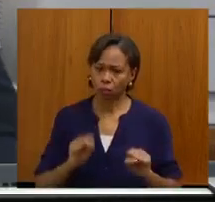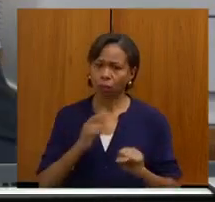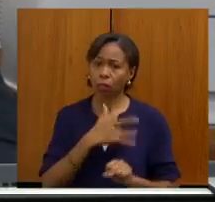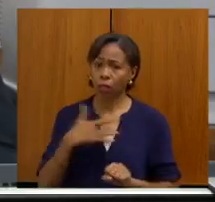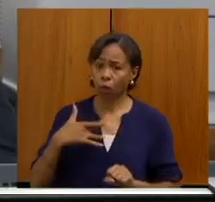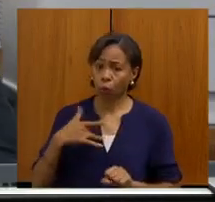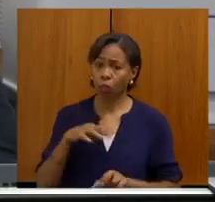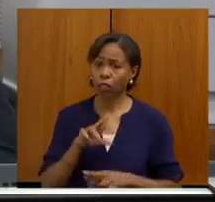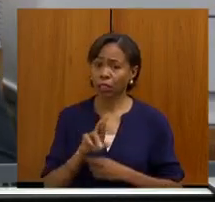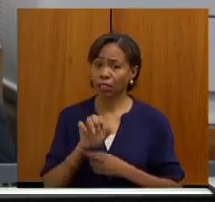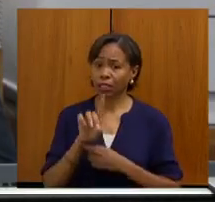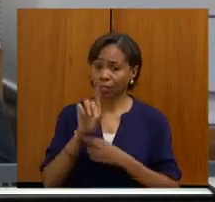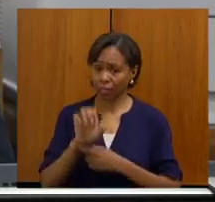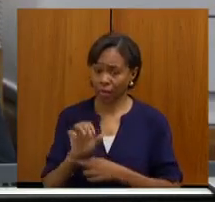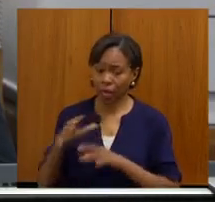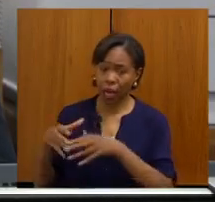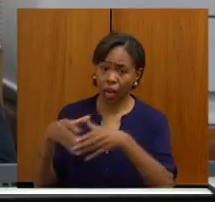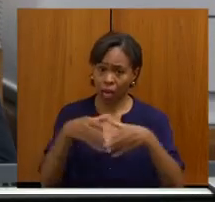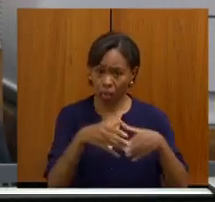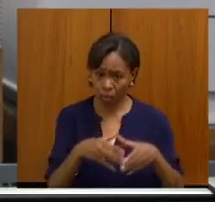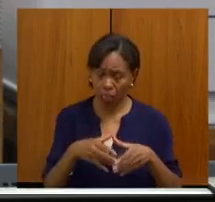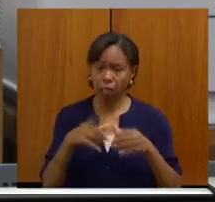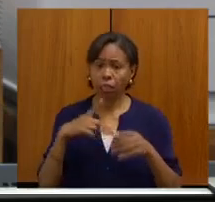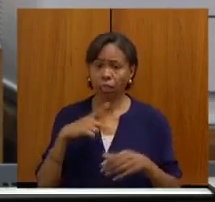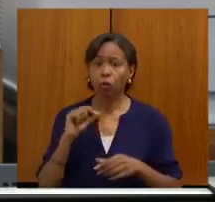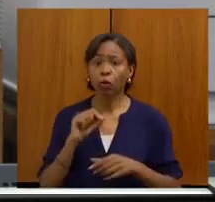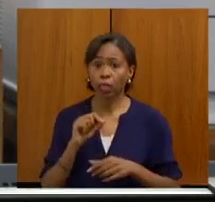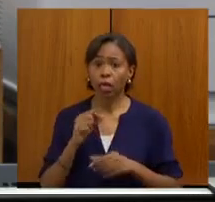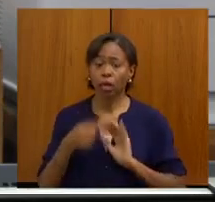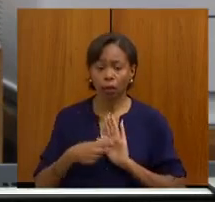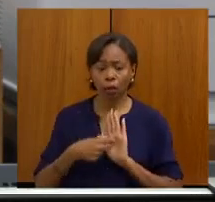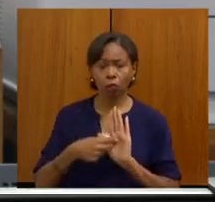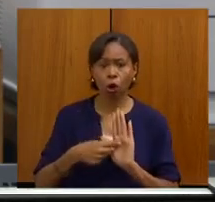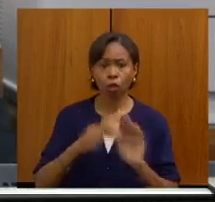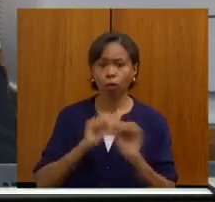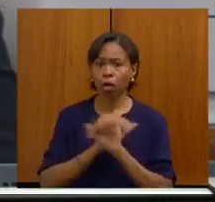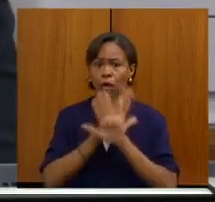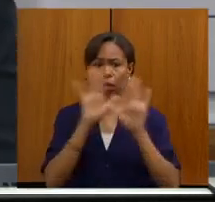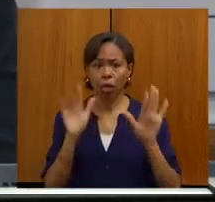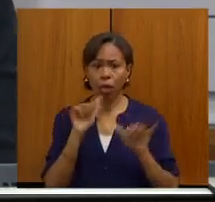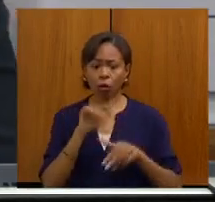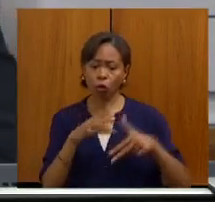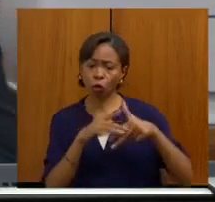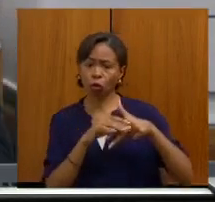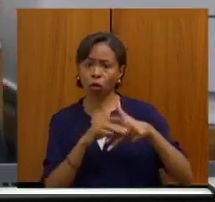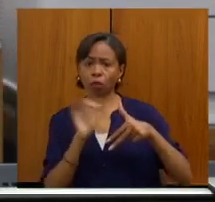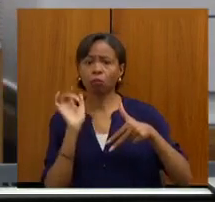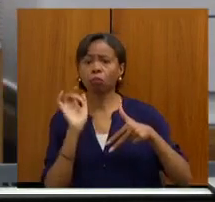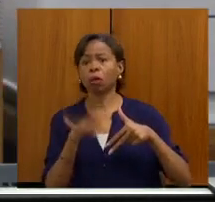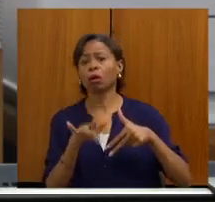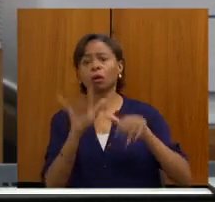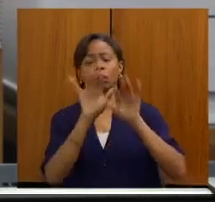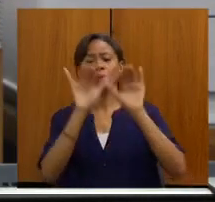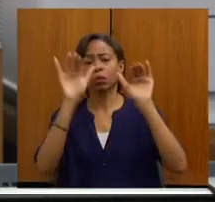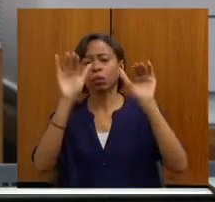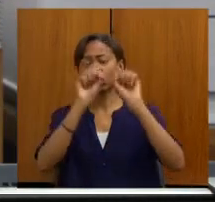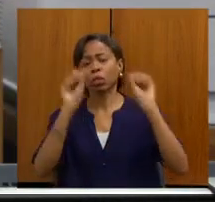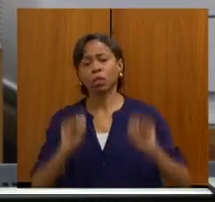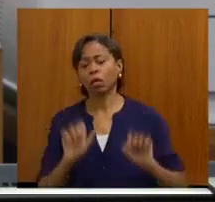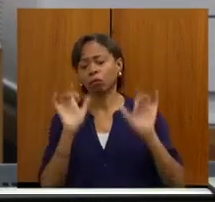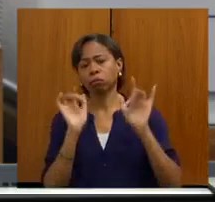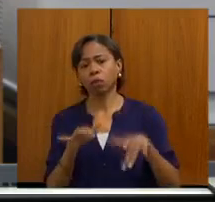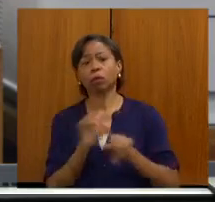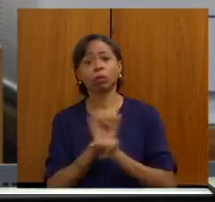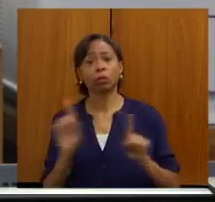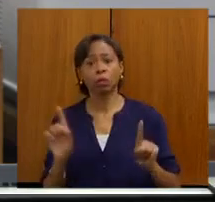ele faz uma referência e contra referência com mais clareza, e o paciente não fica jogado no sistema. Então, o acontece na atenção primária, a